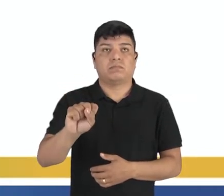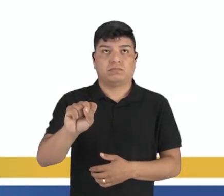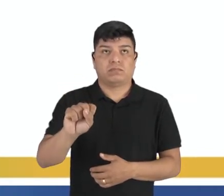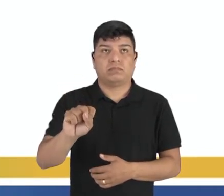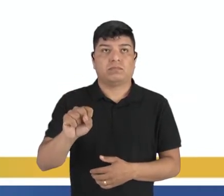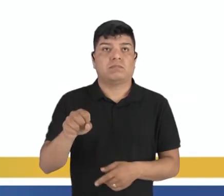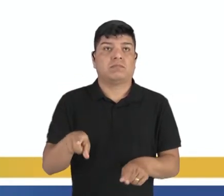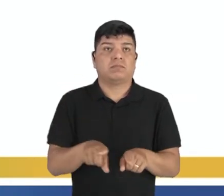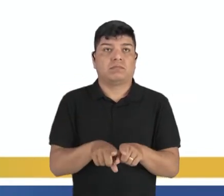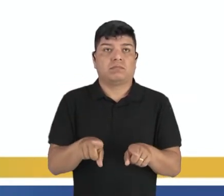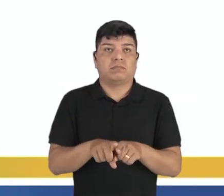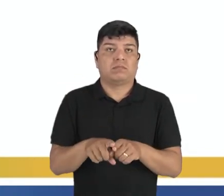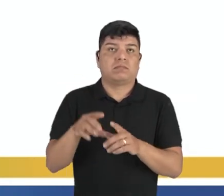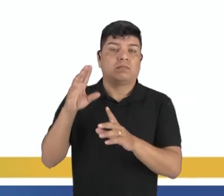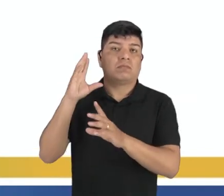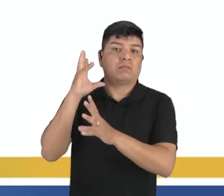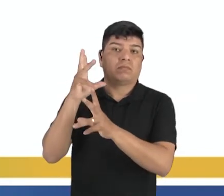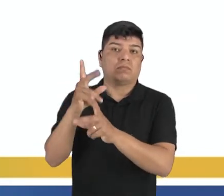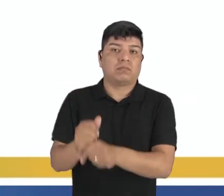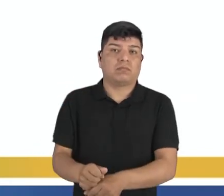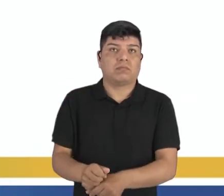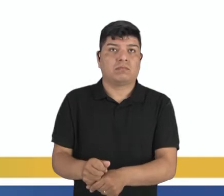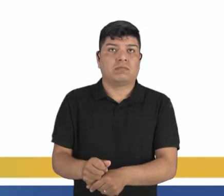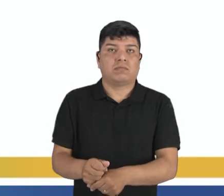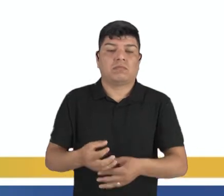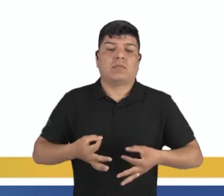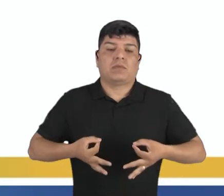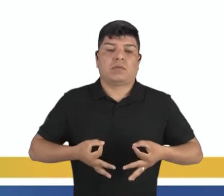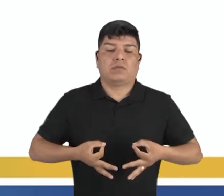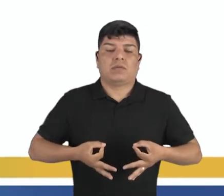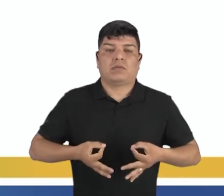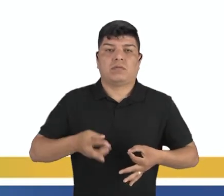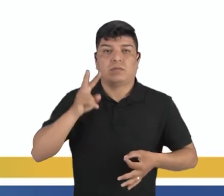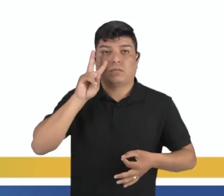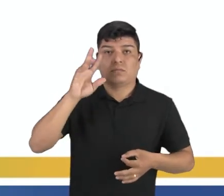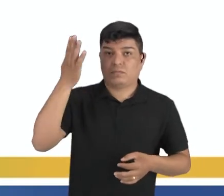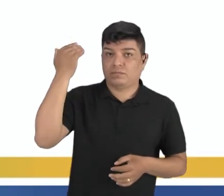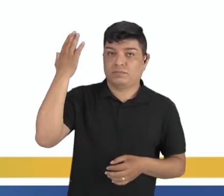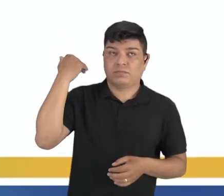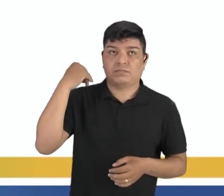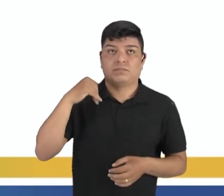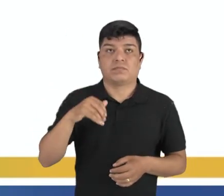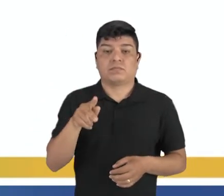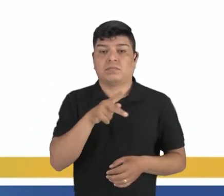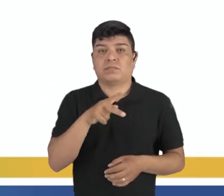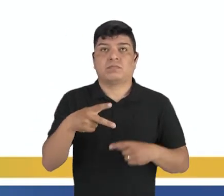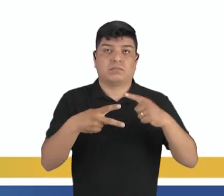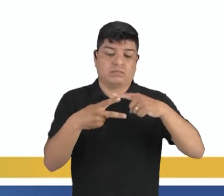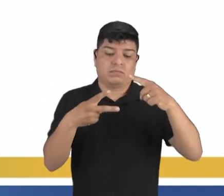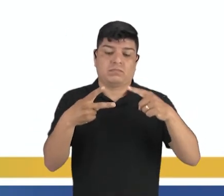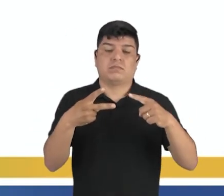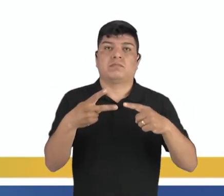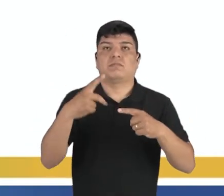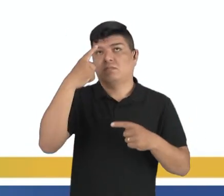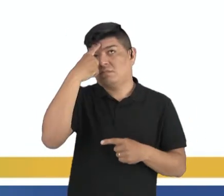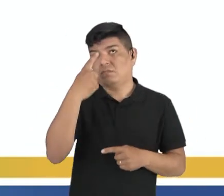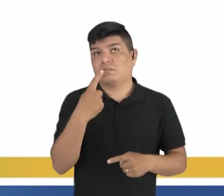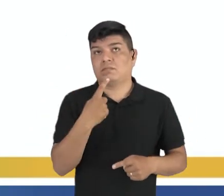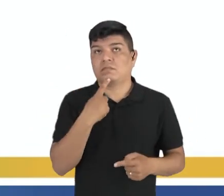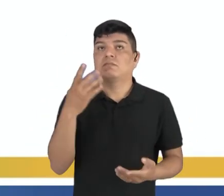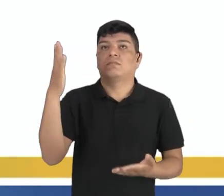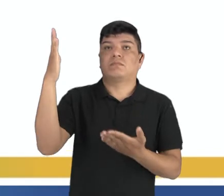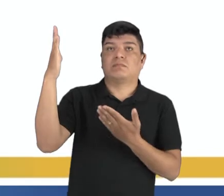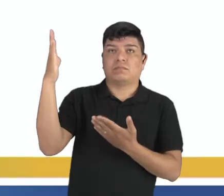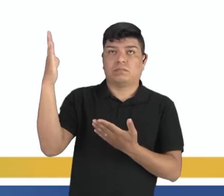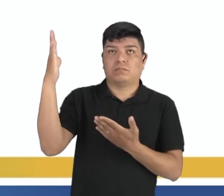tempo nós vamos retornar à ioga que vimos lá atrás. O professor trouxe duas imagens ali, né, da ioga e do Pilates,